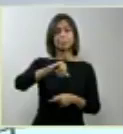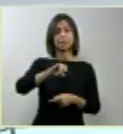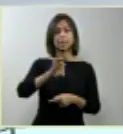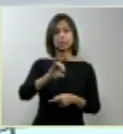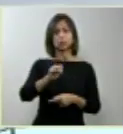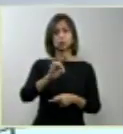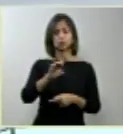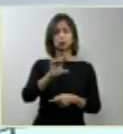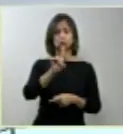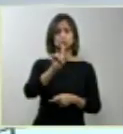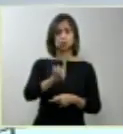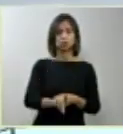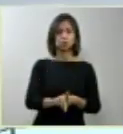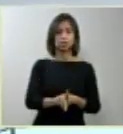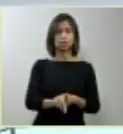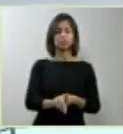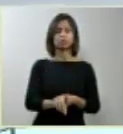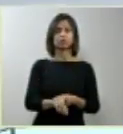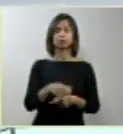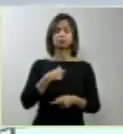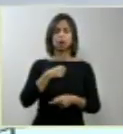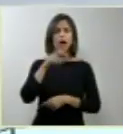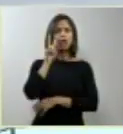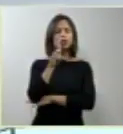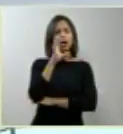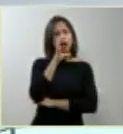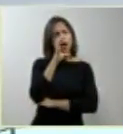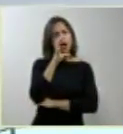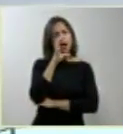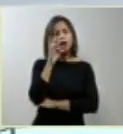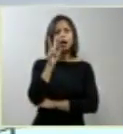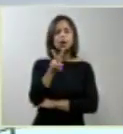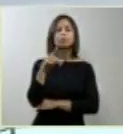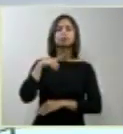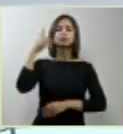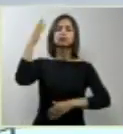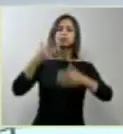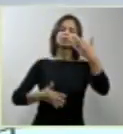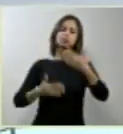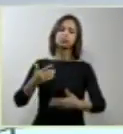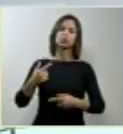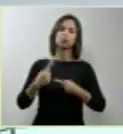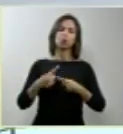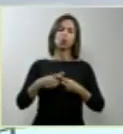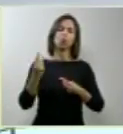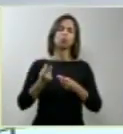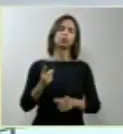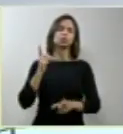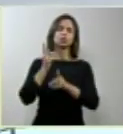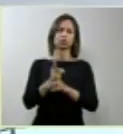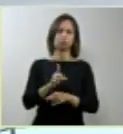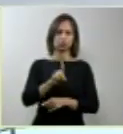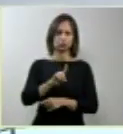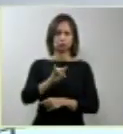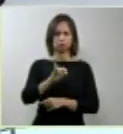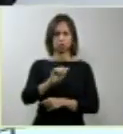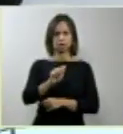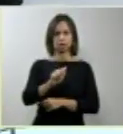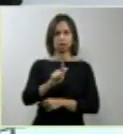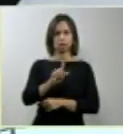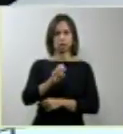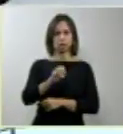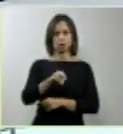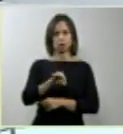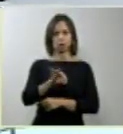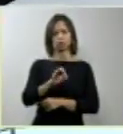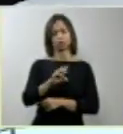prestei muita atenção na sua observação sobre a questão do diagnóstico. Não há dúvida